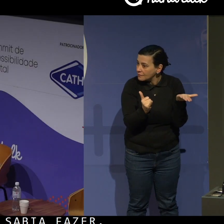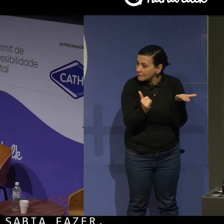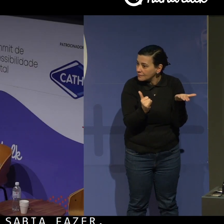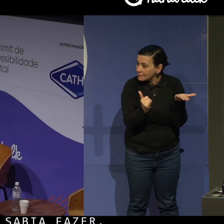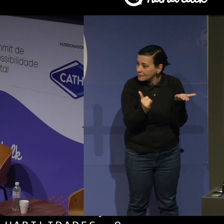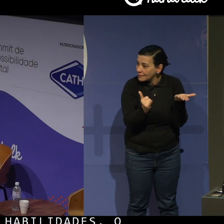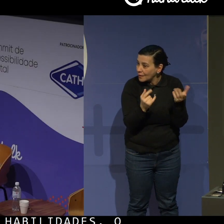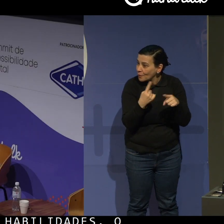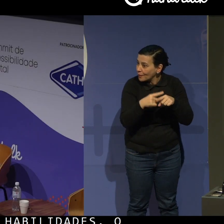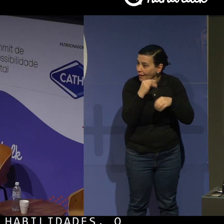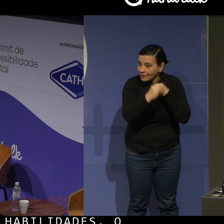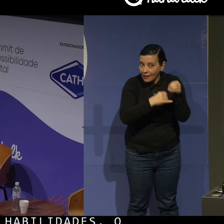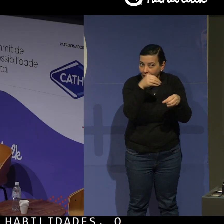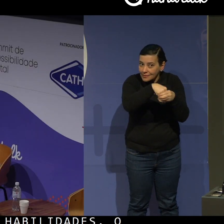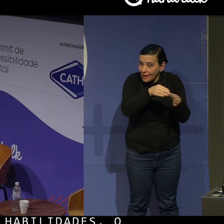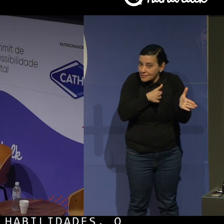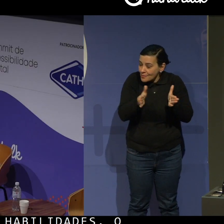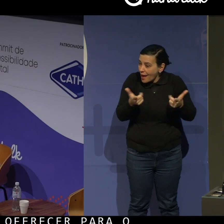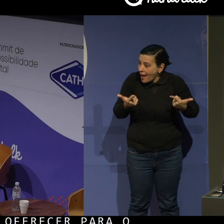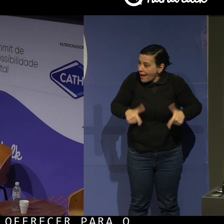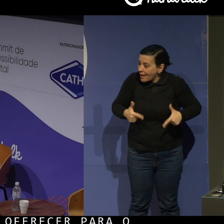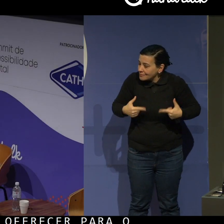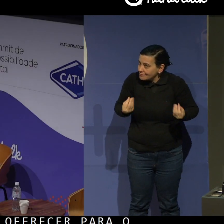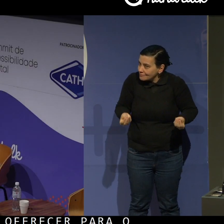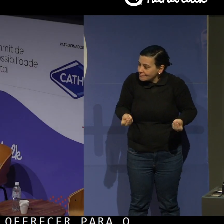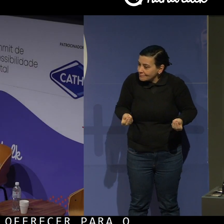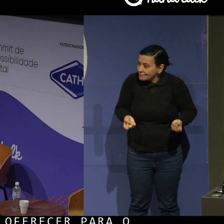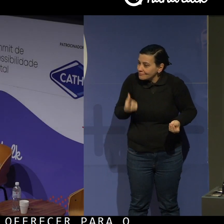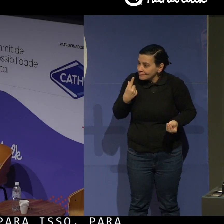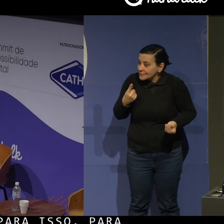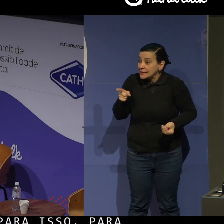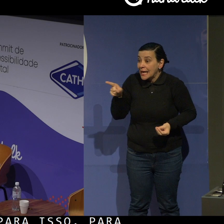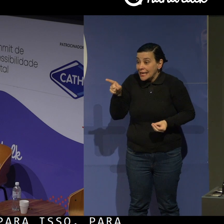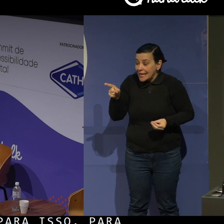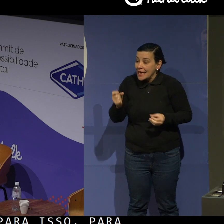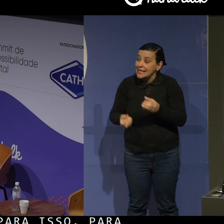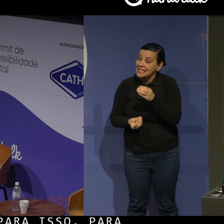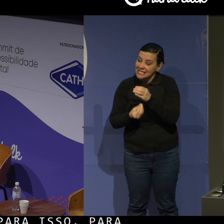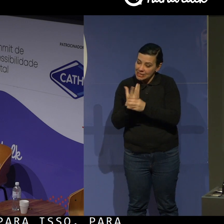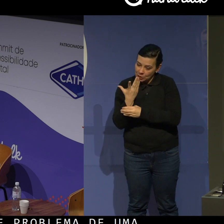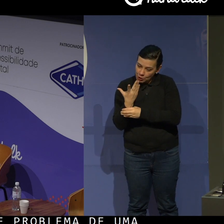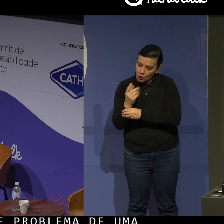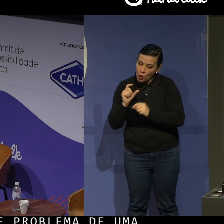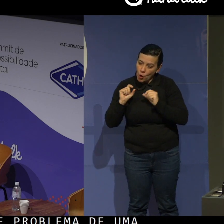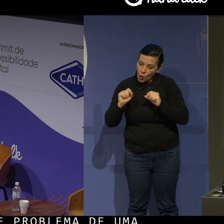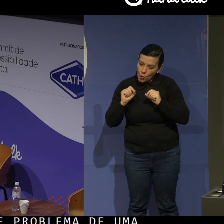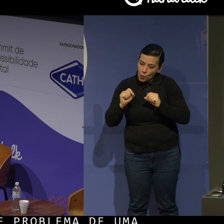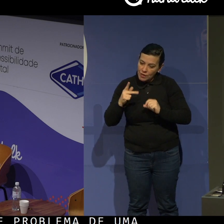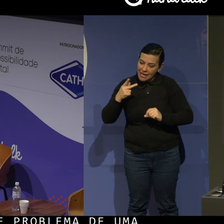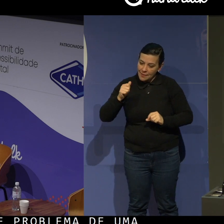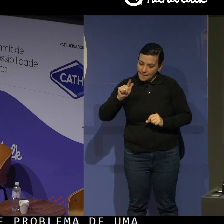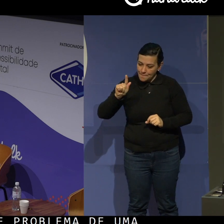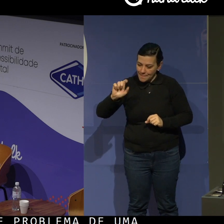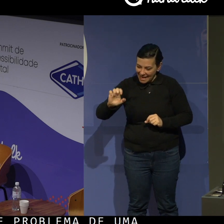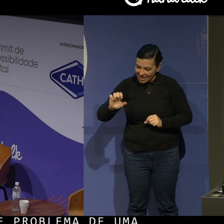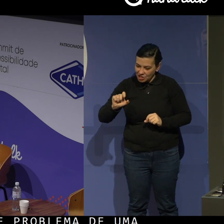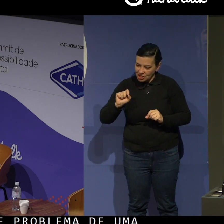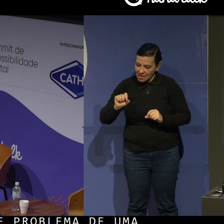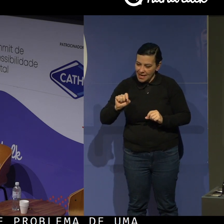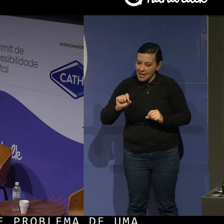Então, para isso, para poder sanar esse problema de uma forma rápida, a gente criou a landing page, que é ali que está escrito o LPCD,